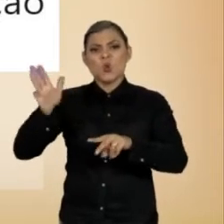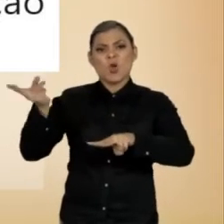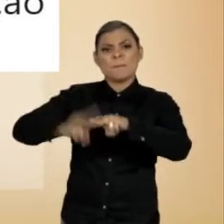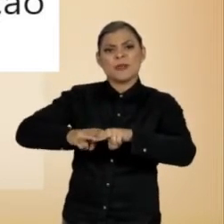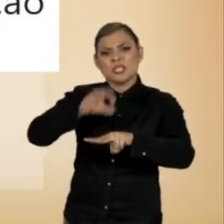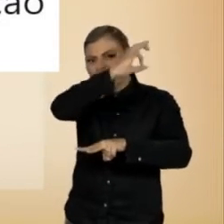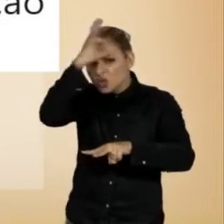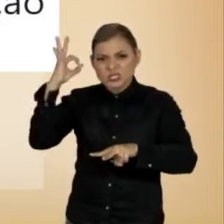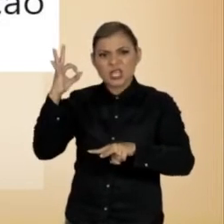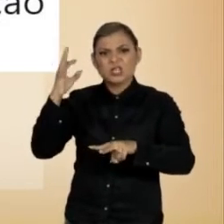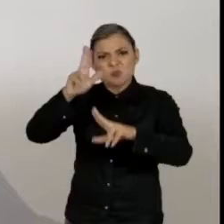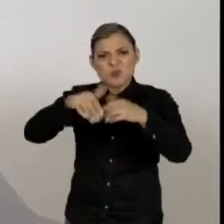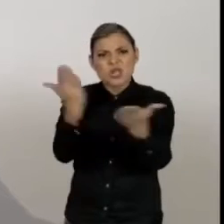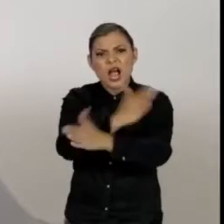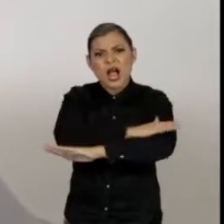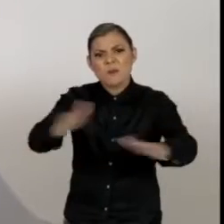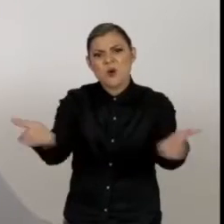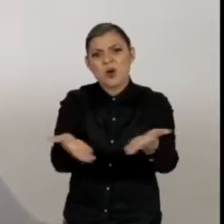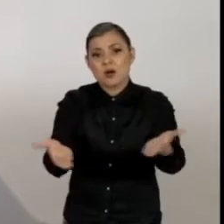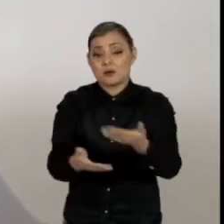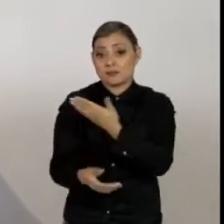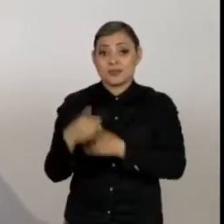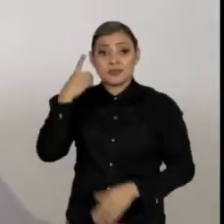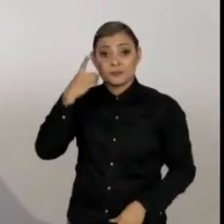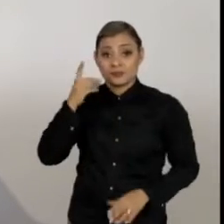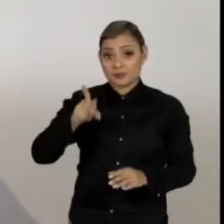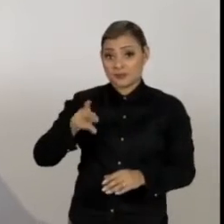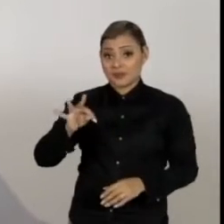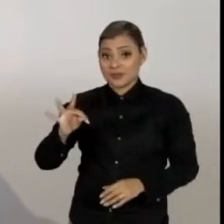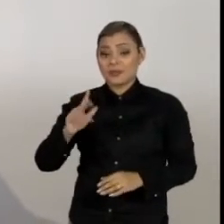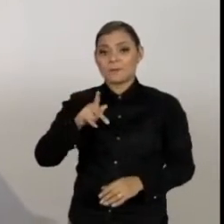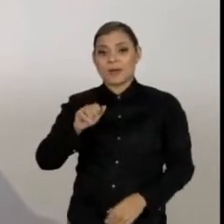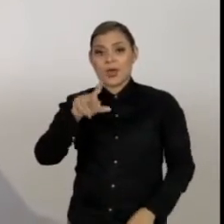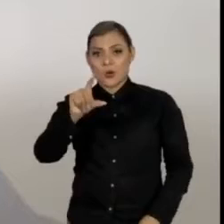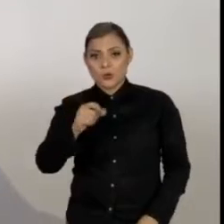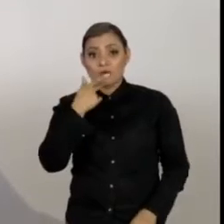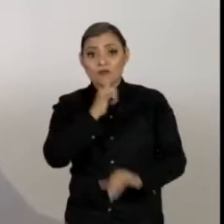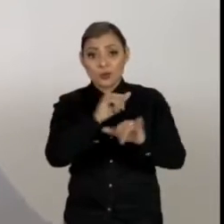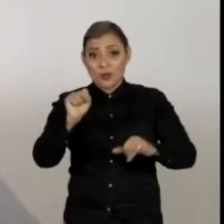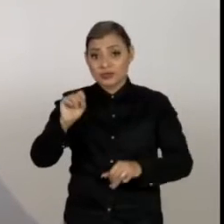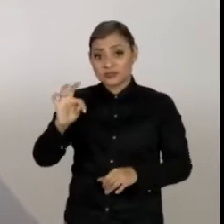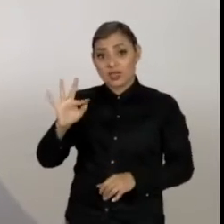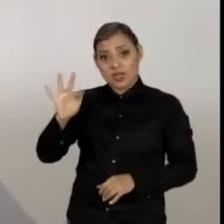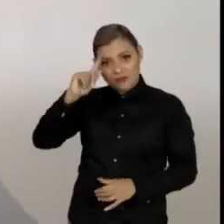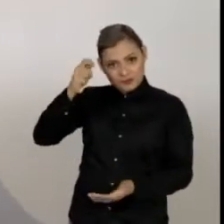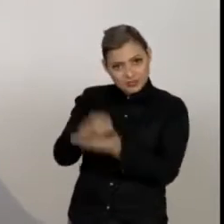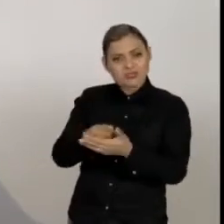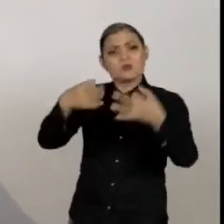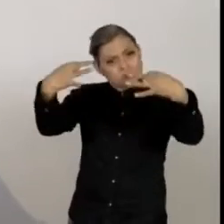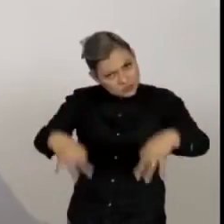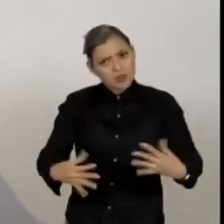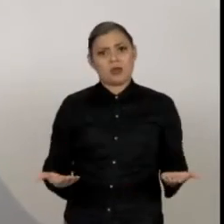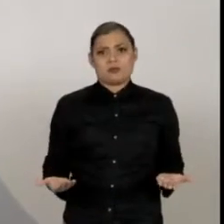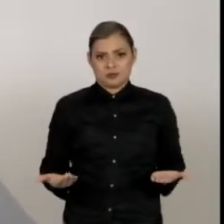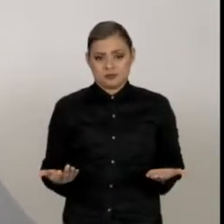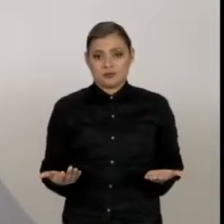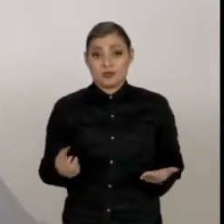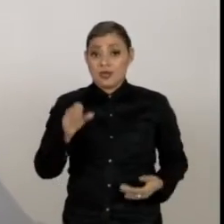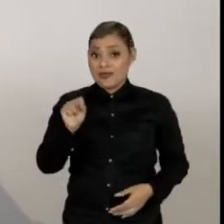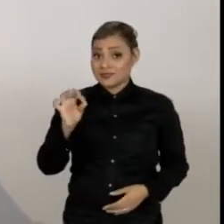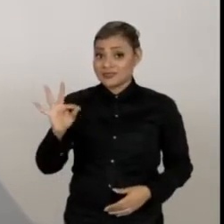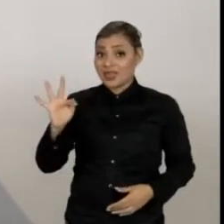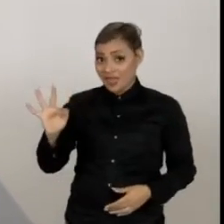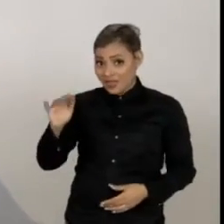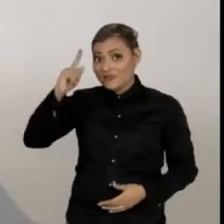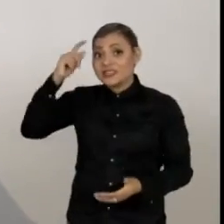crueldade termina aqui, diz ela. Para o deputado federal do PT, Paulo Teixeira, a decisão do Supremo foi acertada. O Supremo entendeu